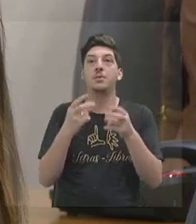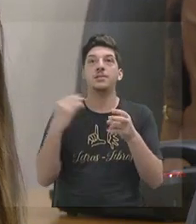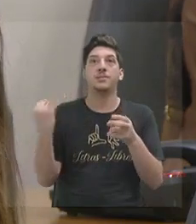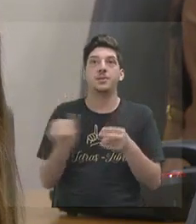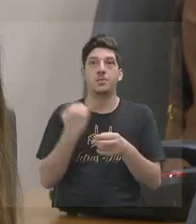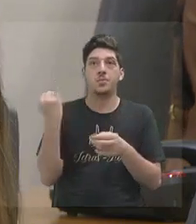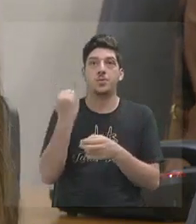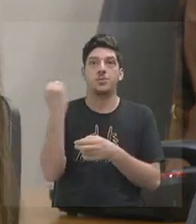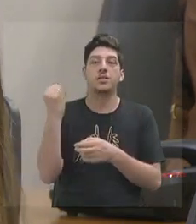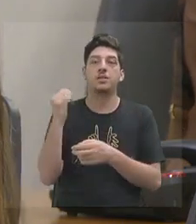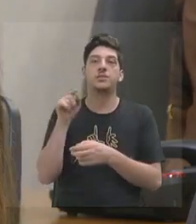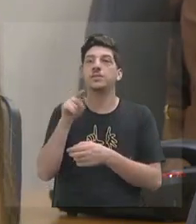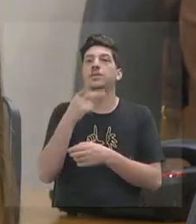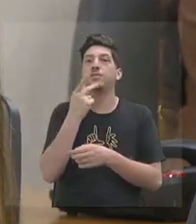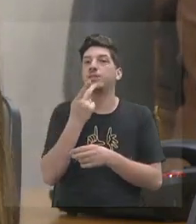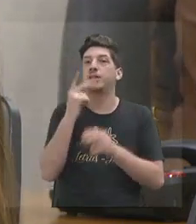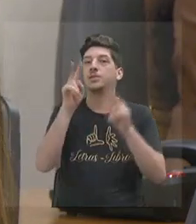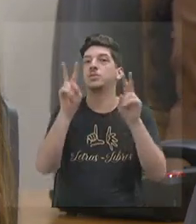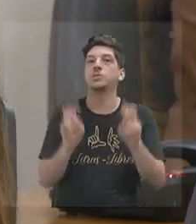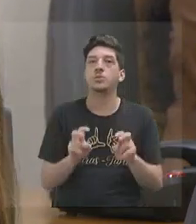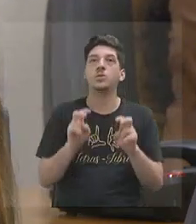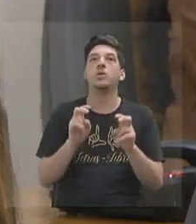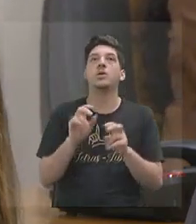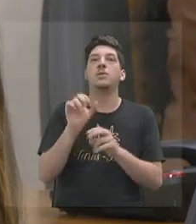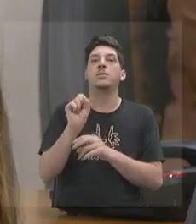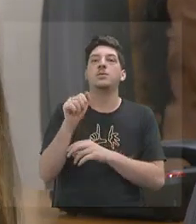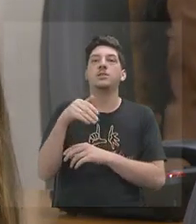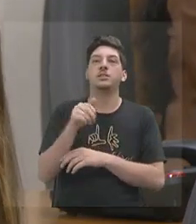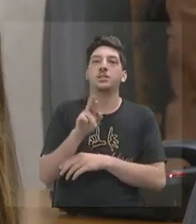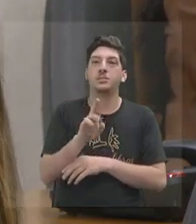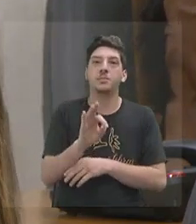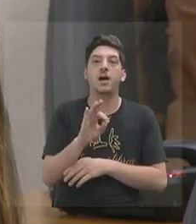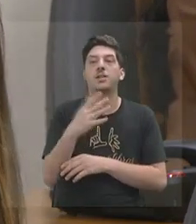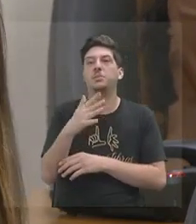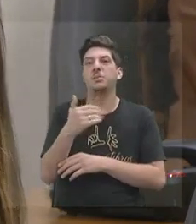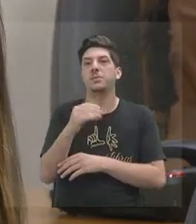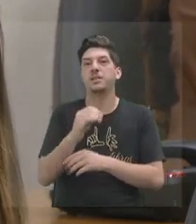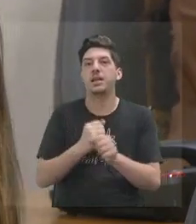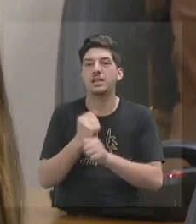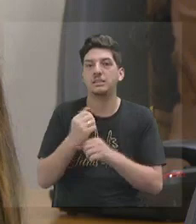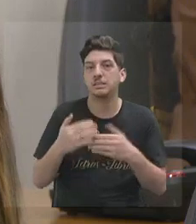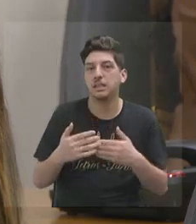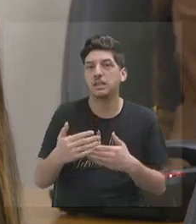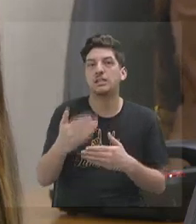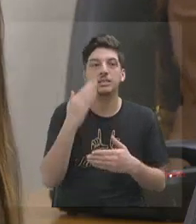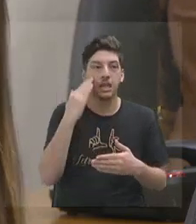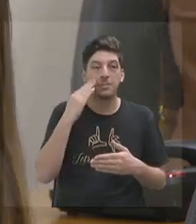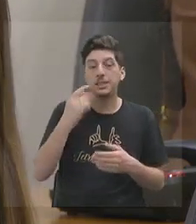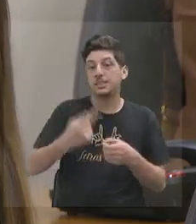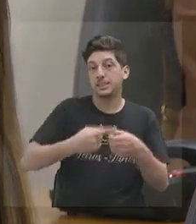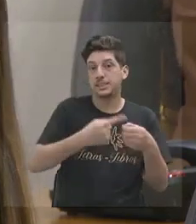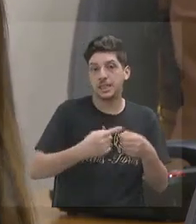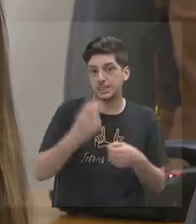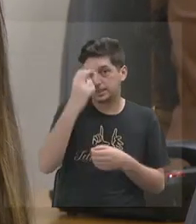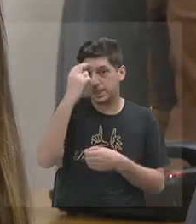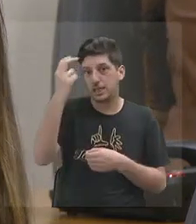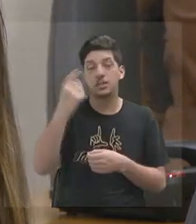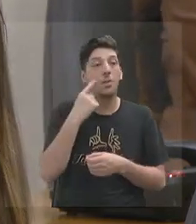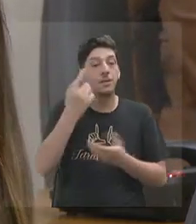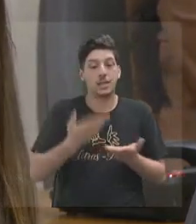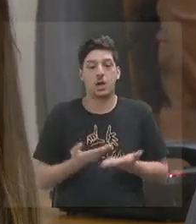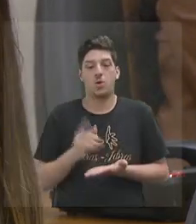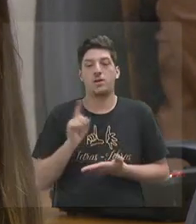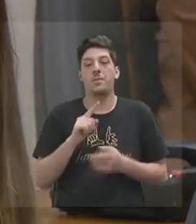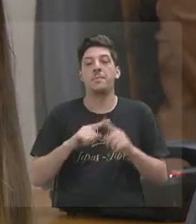quando você fala e estuda sobre Smart City, daqui a 10 anos. Você não pensa no agora, mas daqui a uns dias